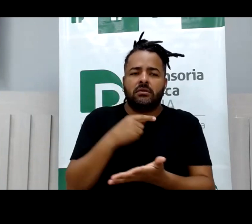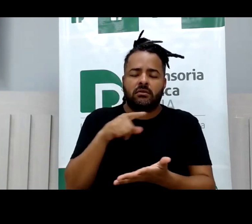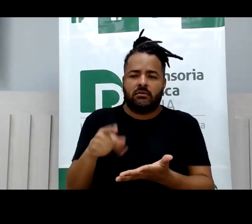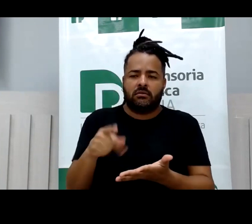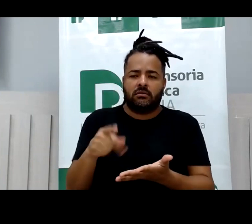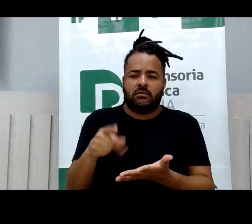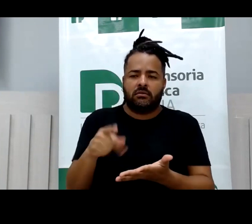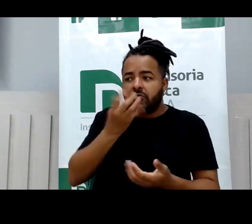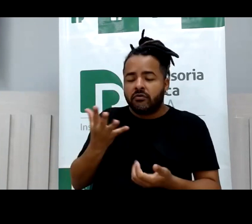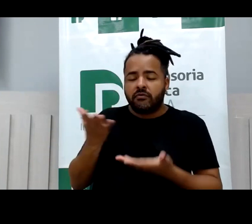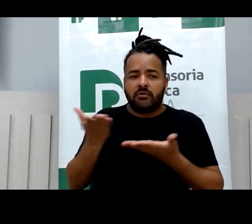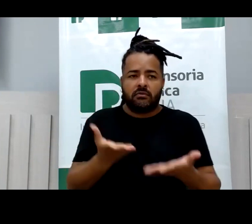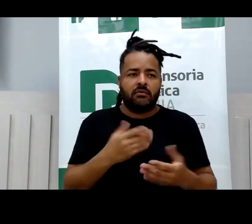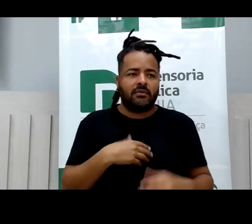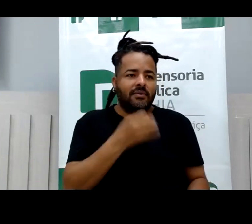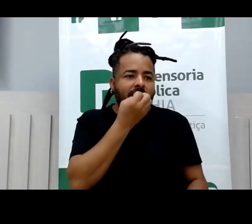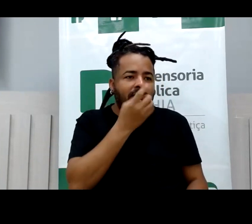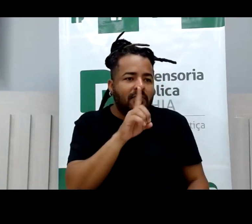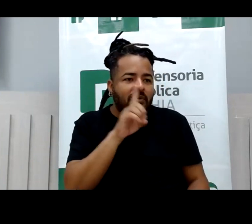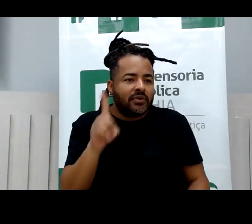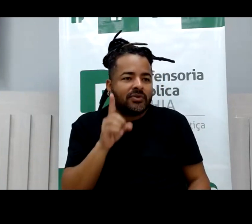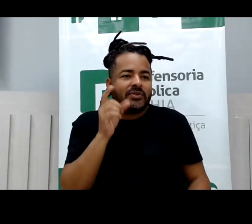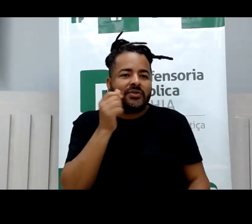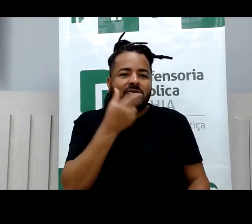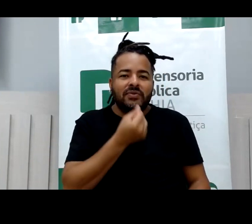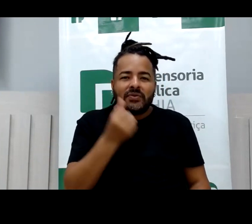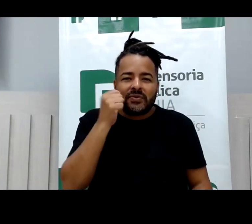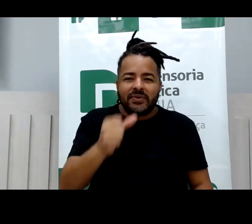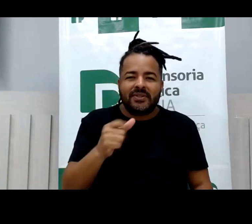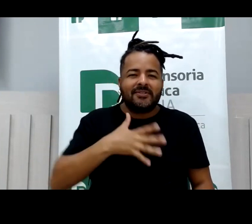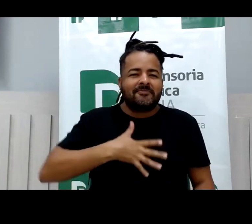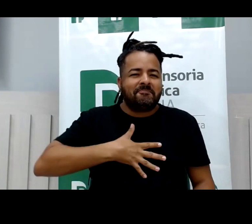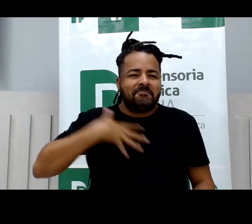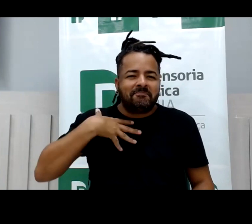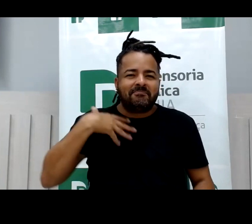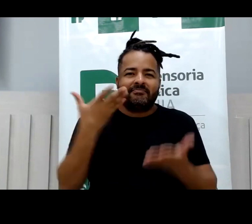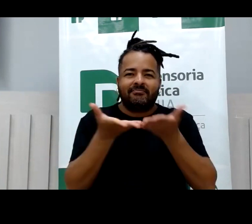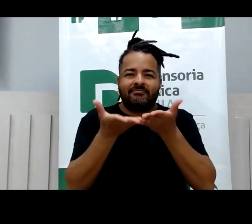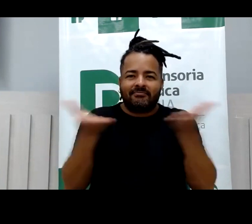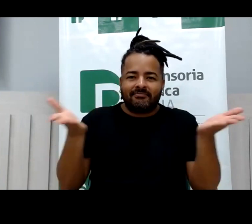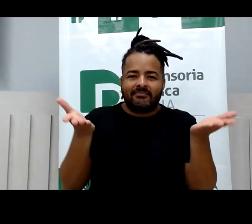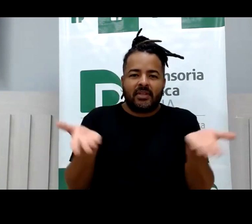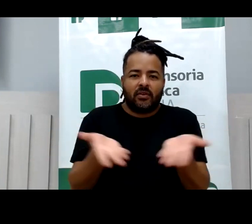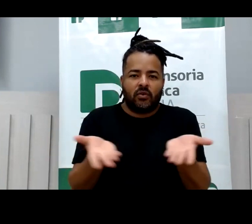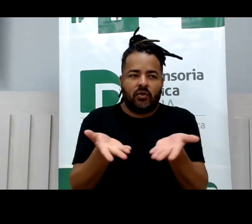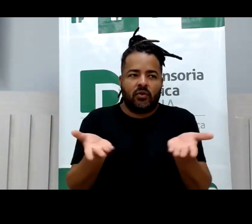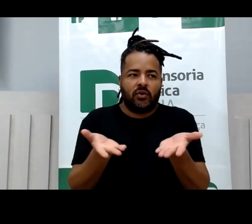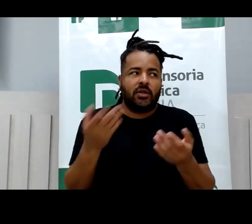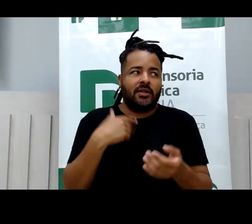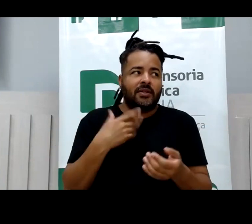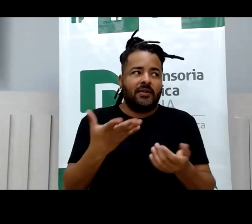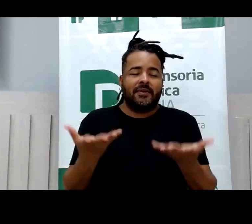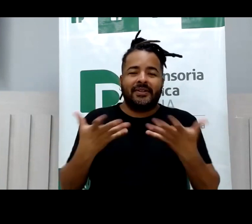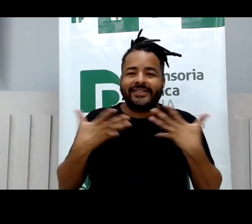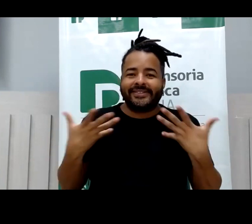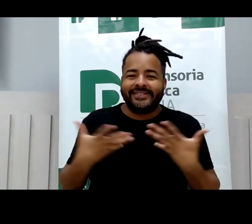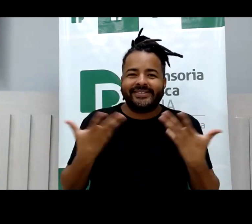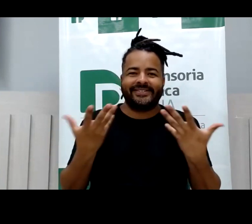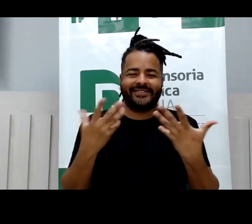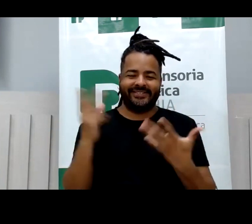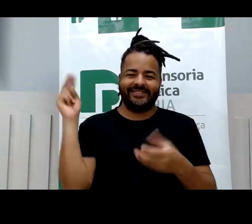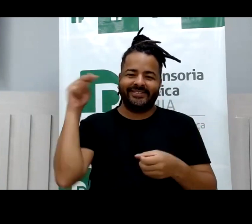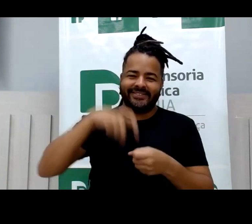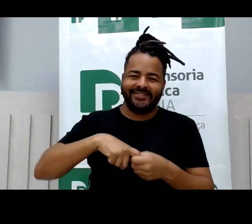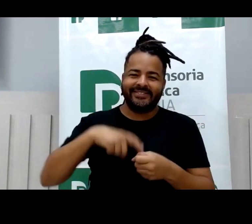Bom dia, bom dia a todas e todos. É um prazer enorme estar aqui com vocês hoje. É uma alegria muito grande voltar